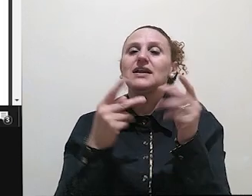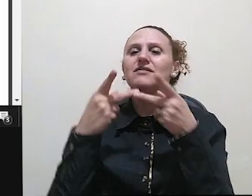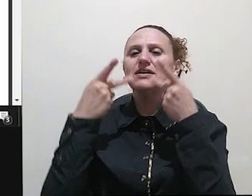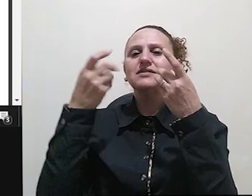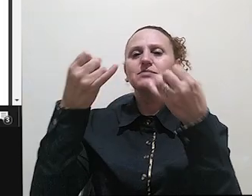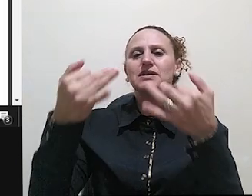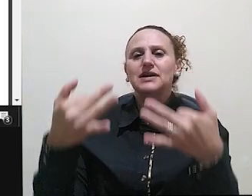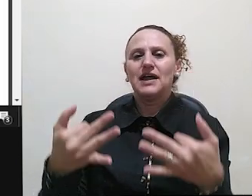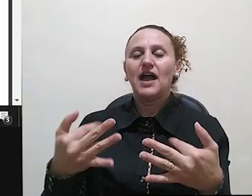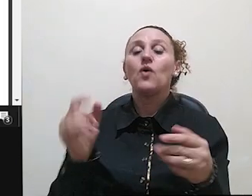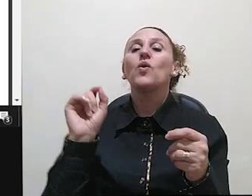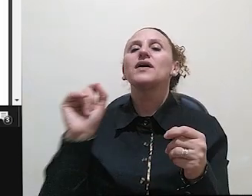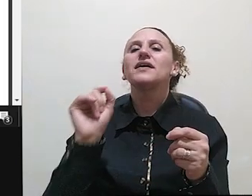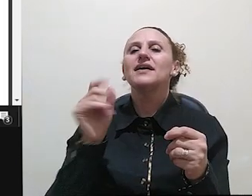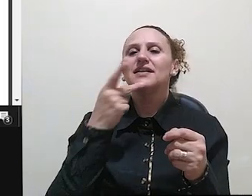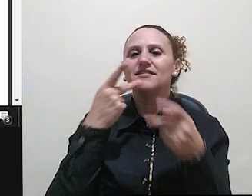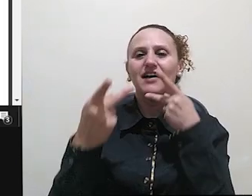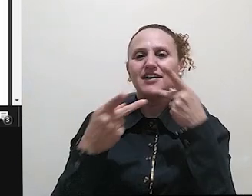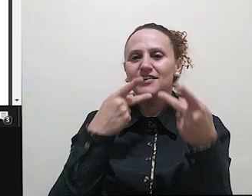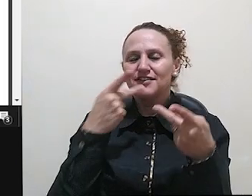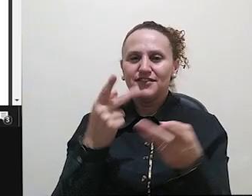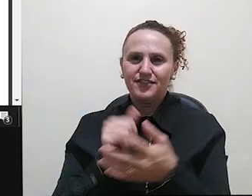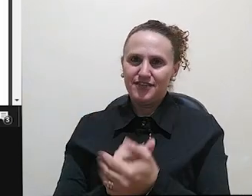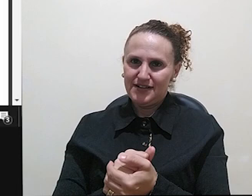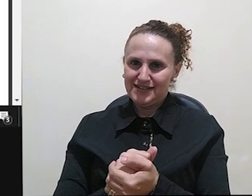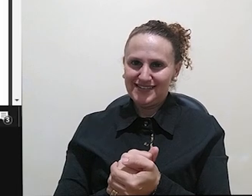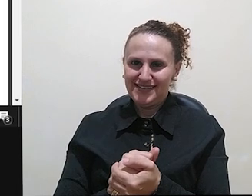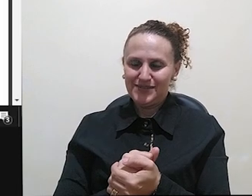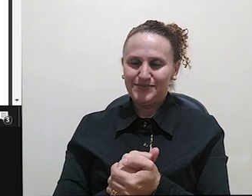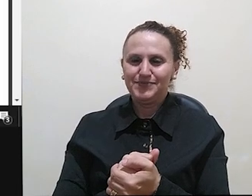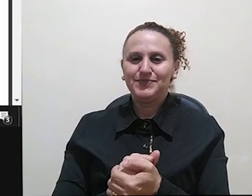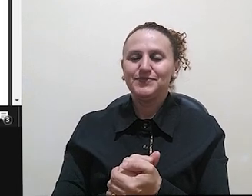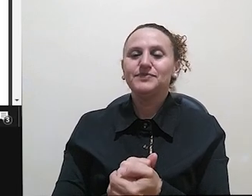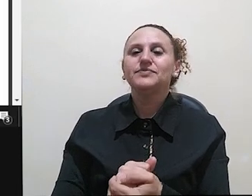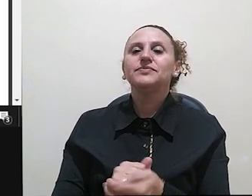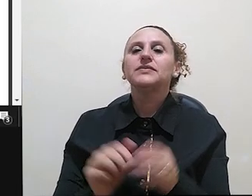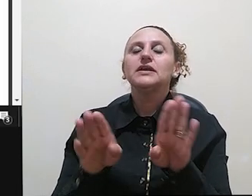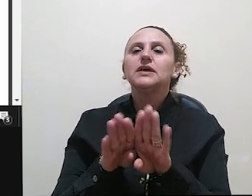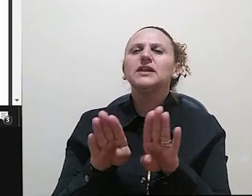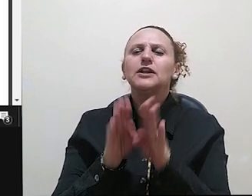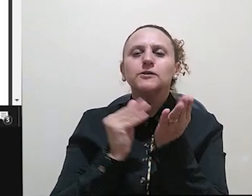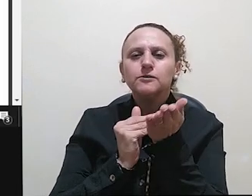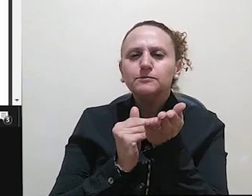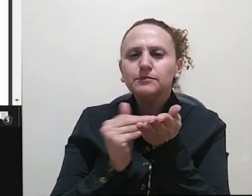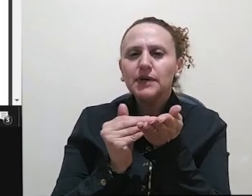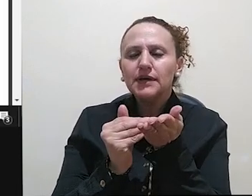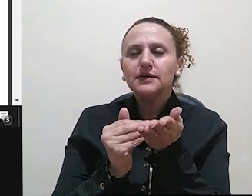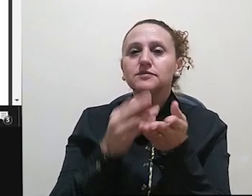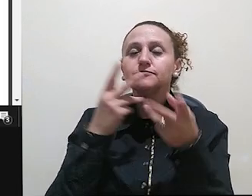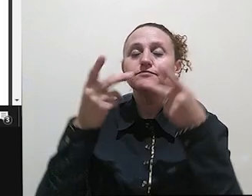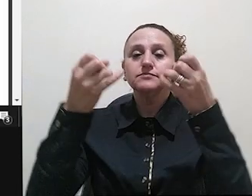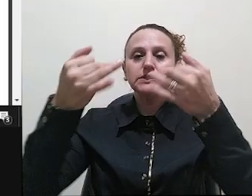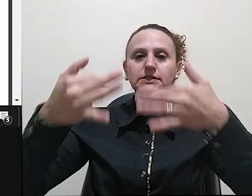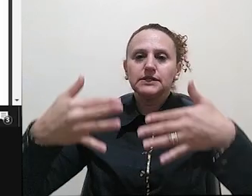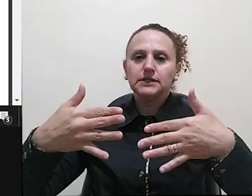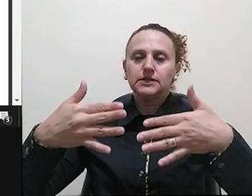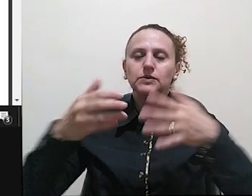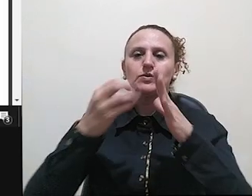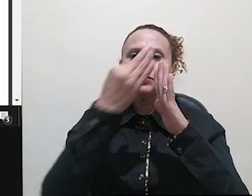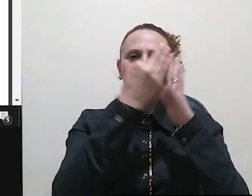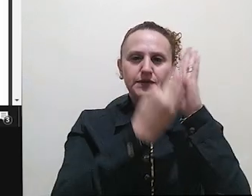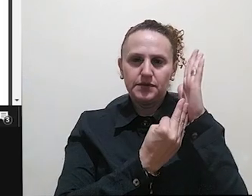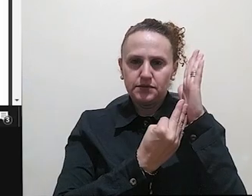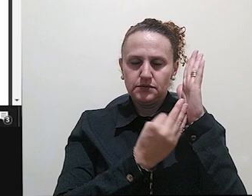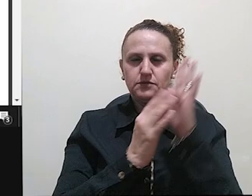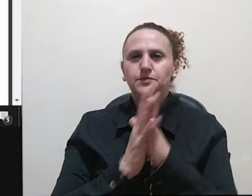vai tratar nas próximas linhas dessa resenha. E aí ele já começa falando sobre o texto resenhado. O